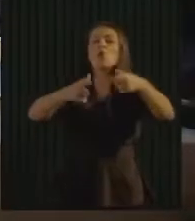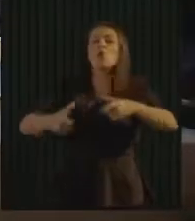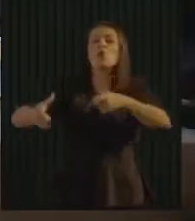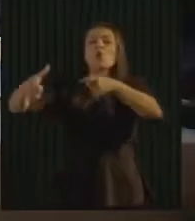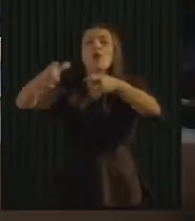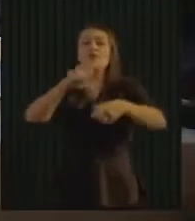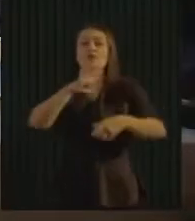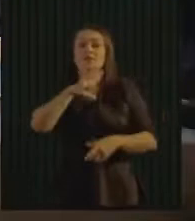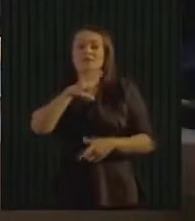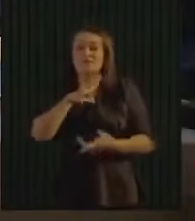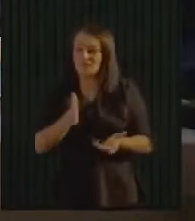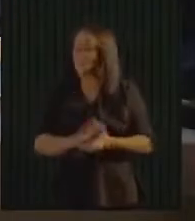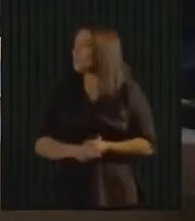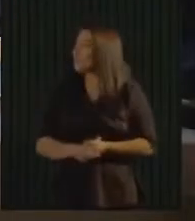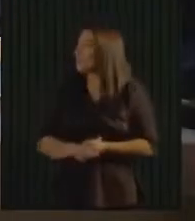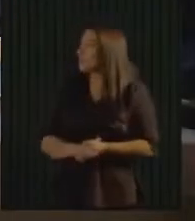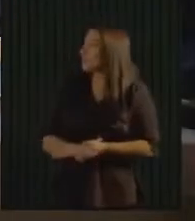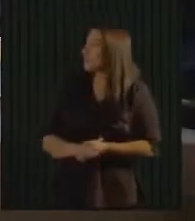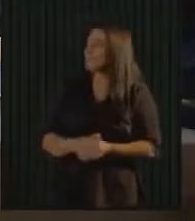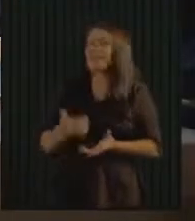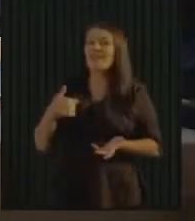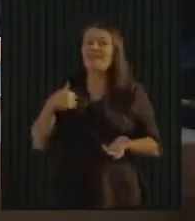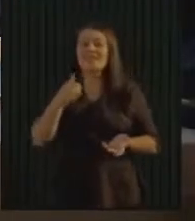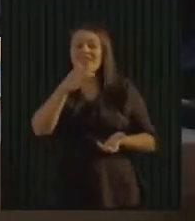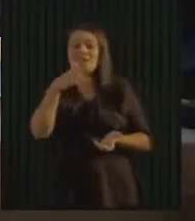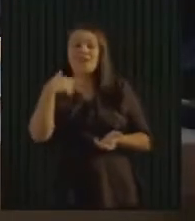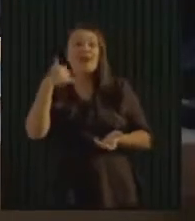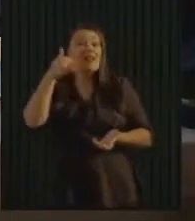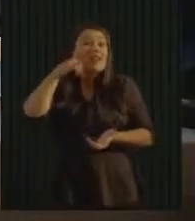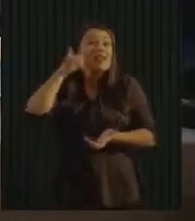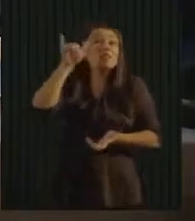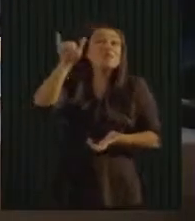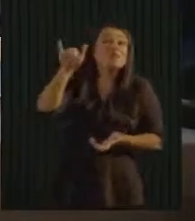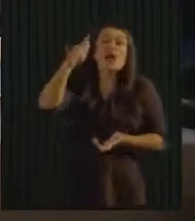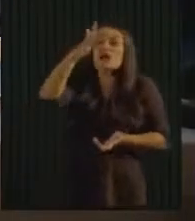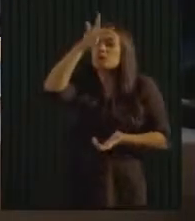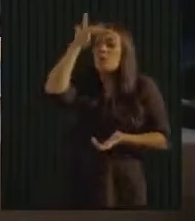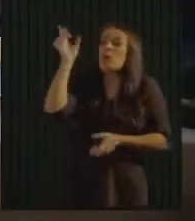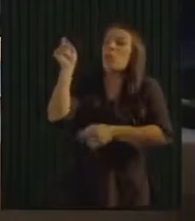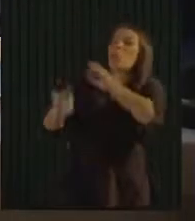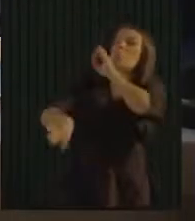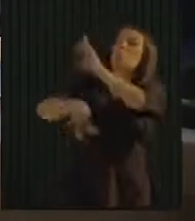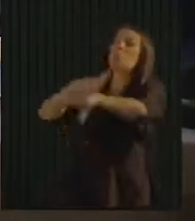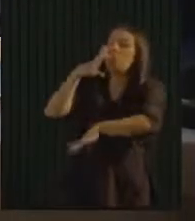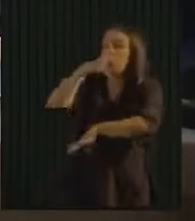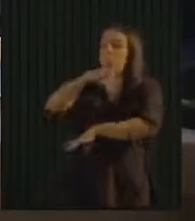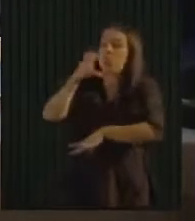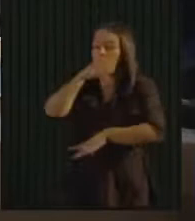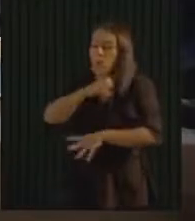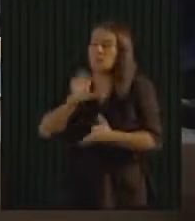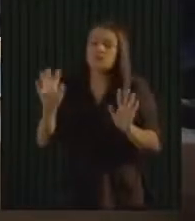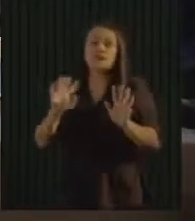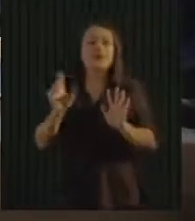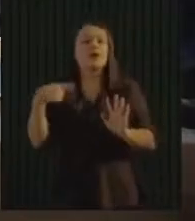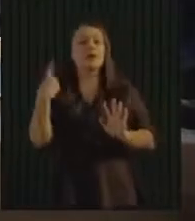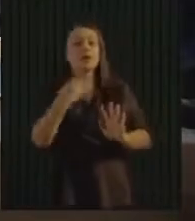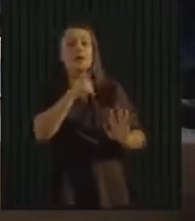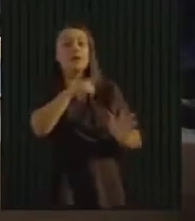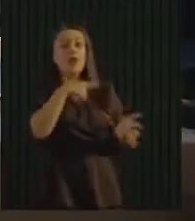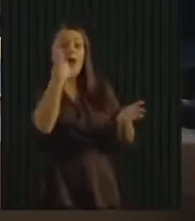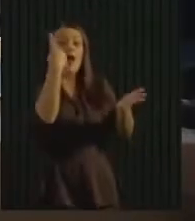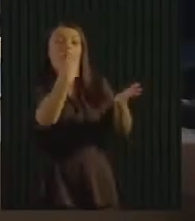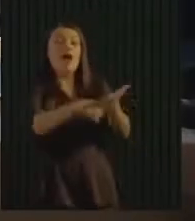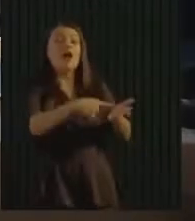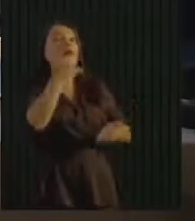importante que para evitar descarte regular, a gente fez o residencial, a coleta residencial de volumosos. Então tem